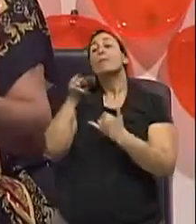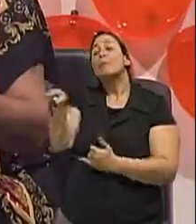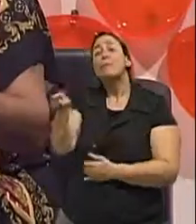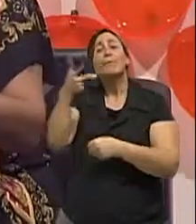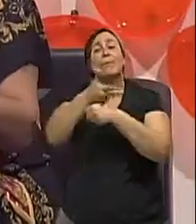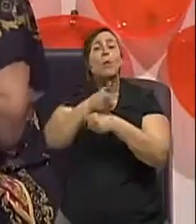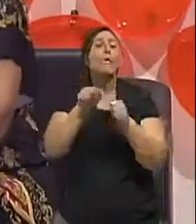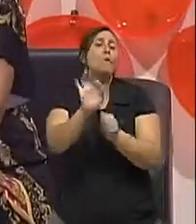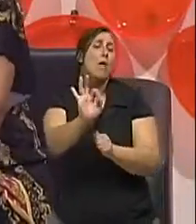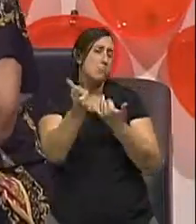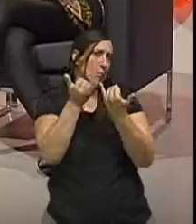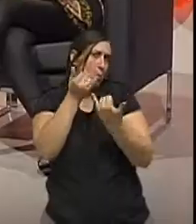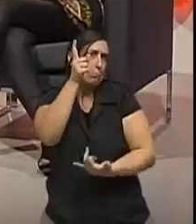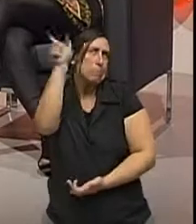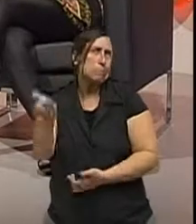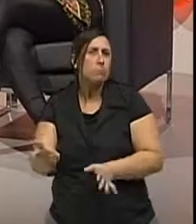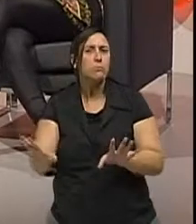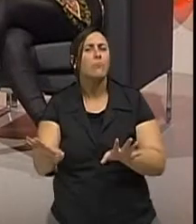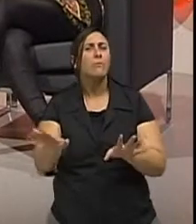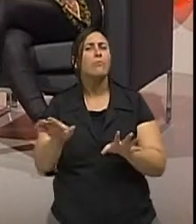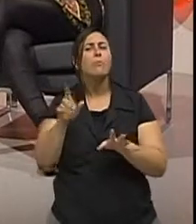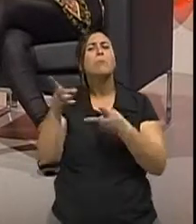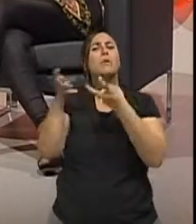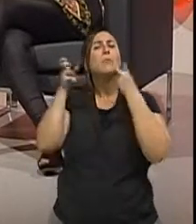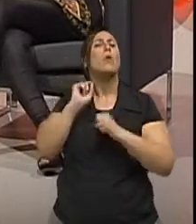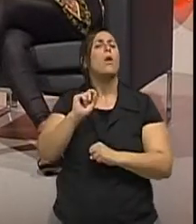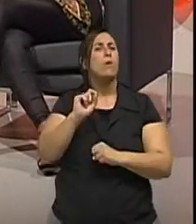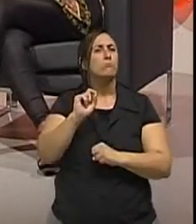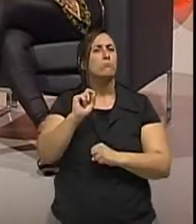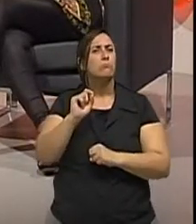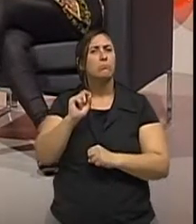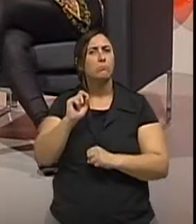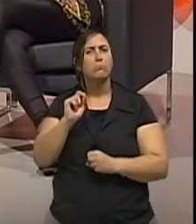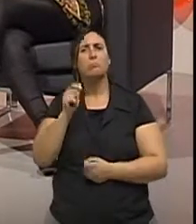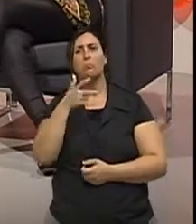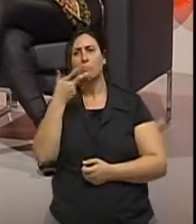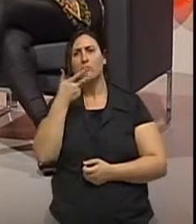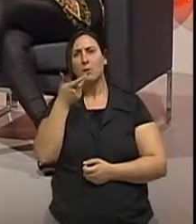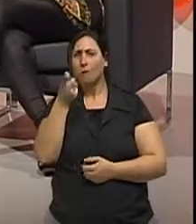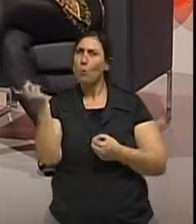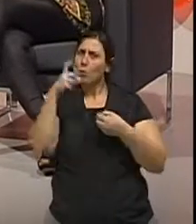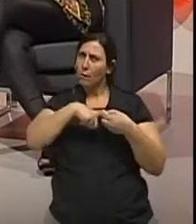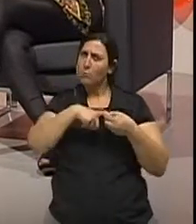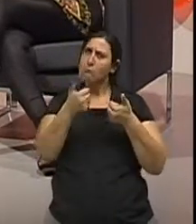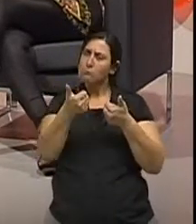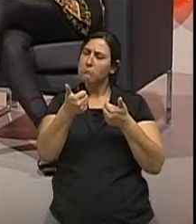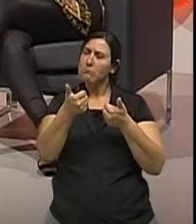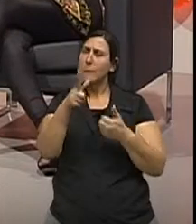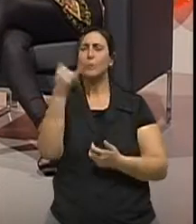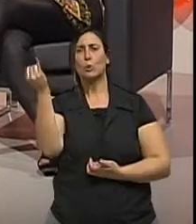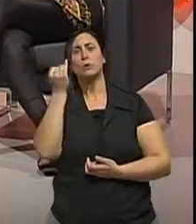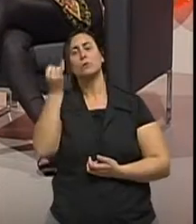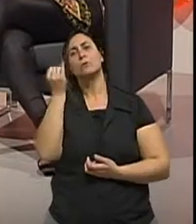a vacina. Que sintomas chama a atenção? Vamos voltar a esse assunto. Eu acho que nunca é demais, né? Não, é muito importante.